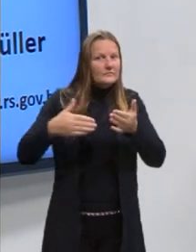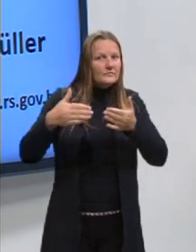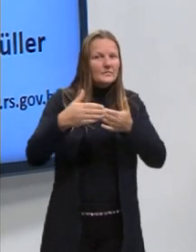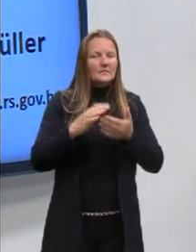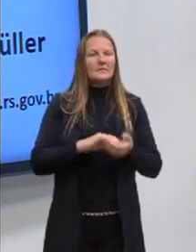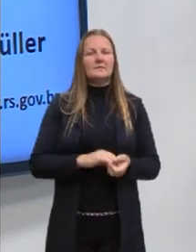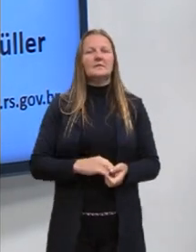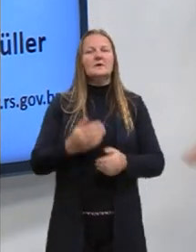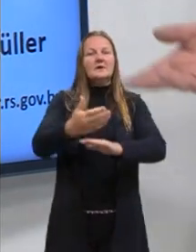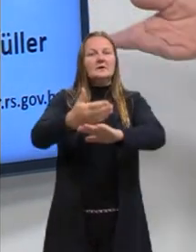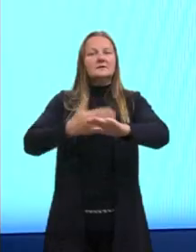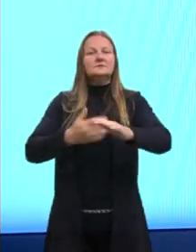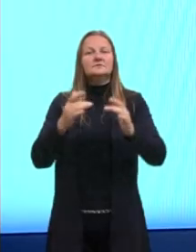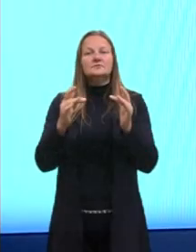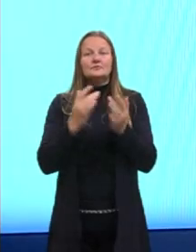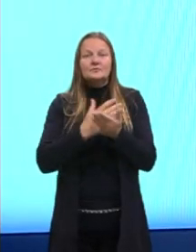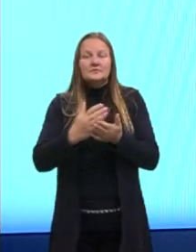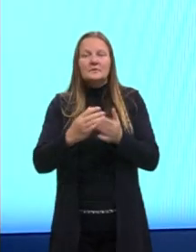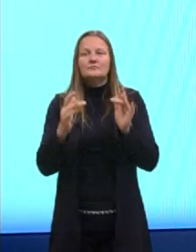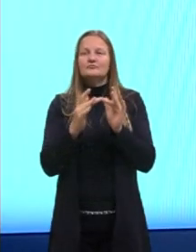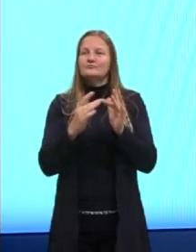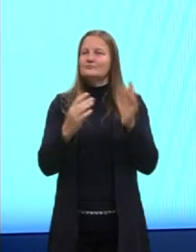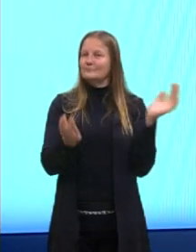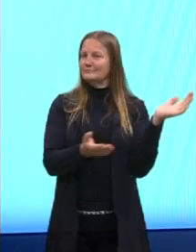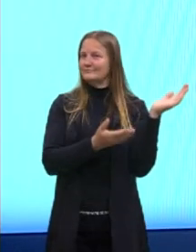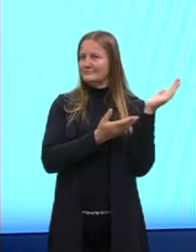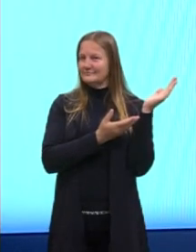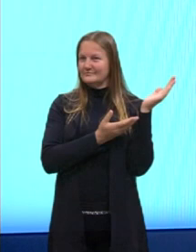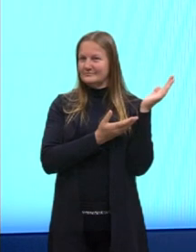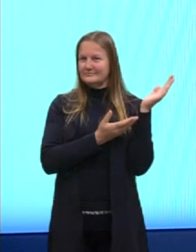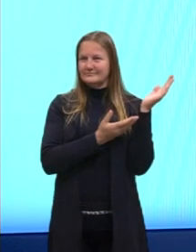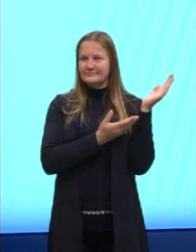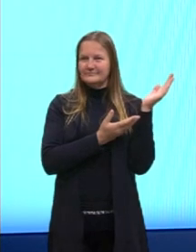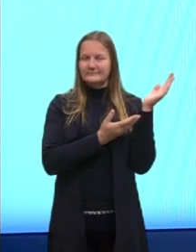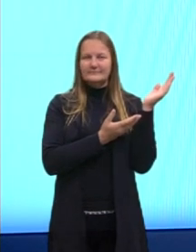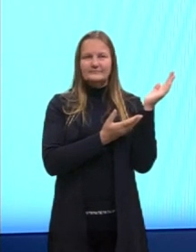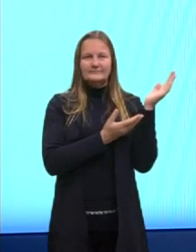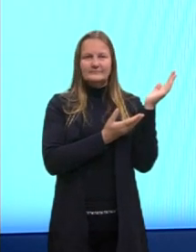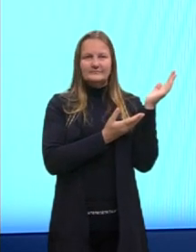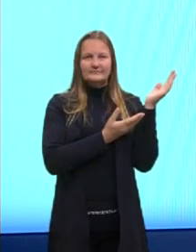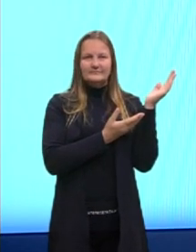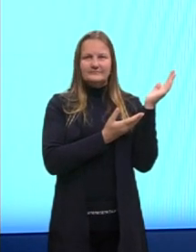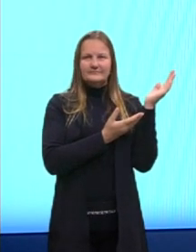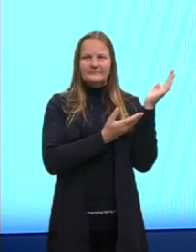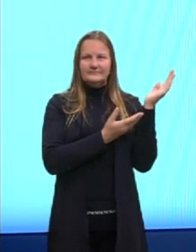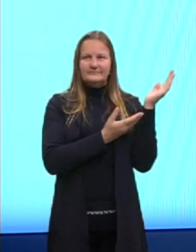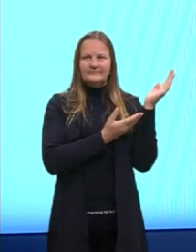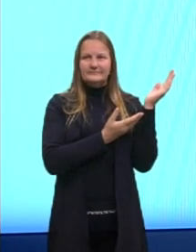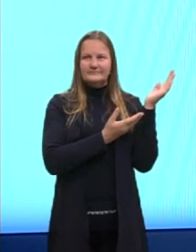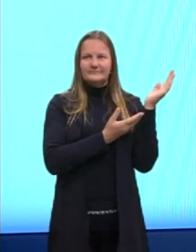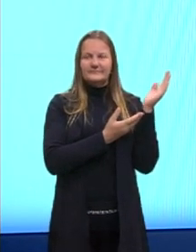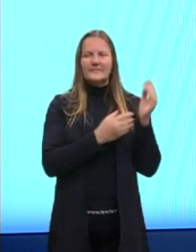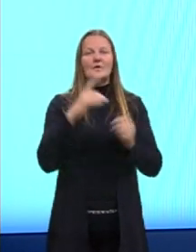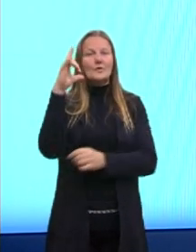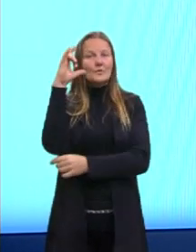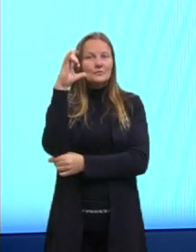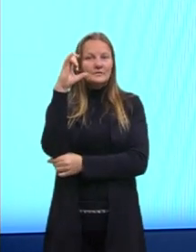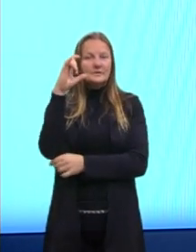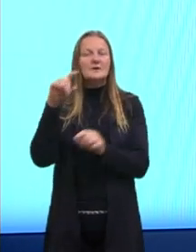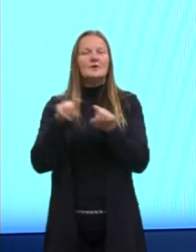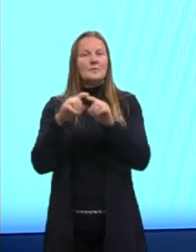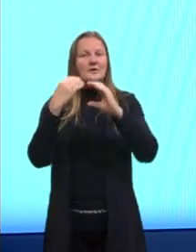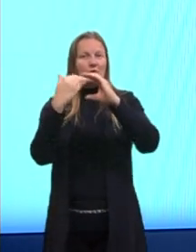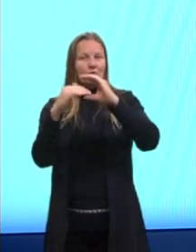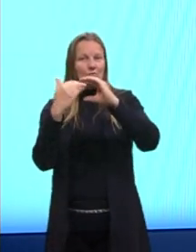Antes de começar, vocês sabem que aqui no cantinho vocês encontram as minhas redes sociais. Vocês têm aqui o meu Instagram e